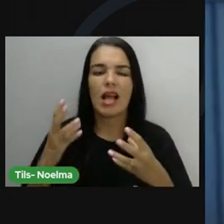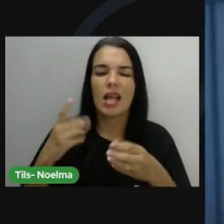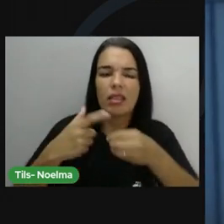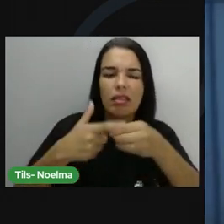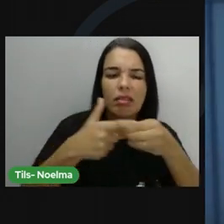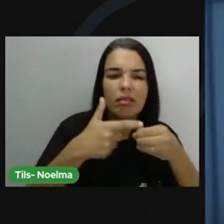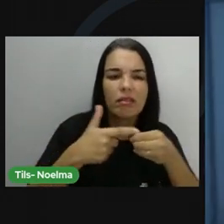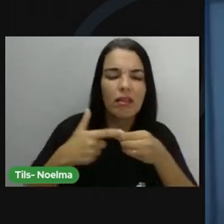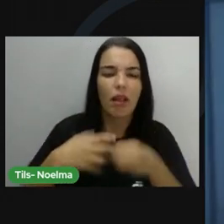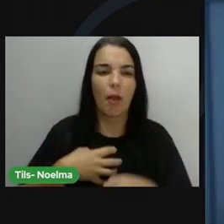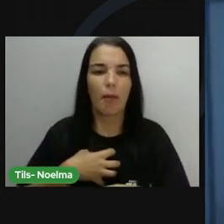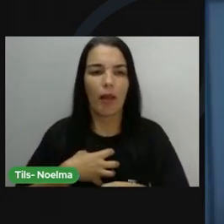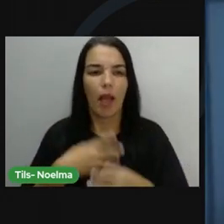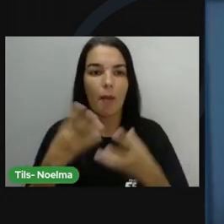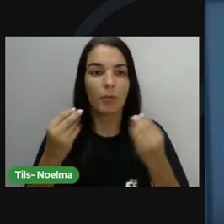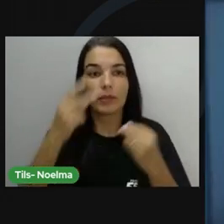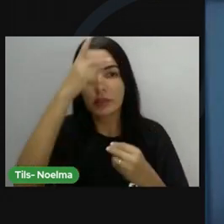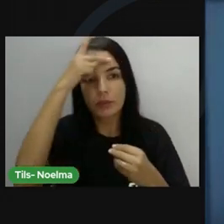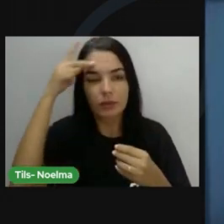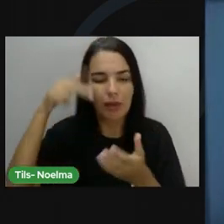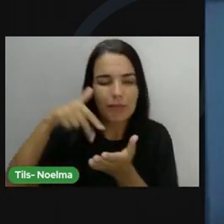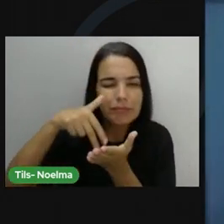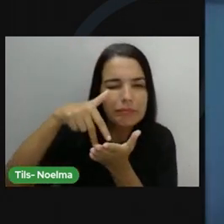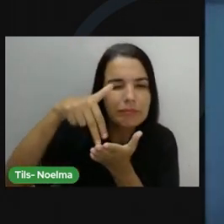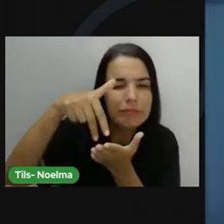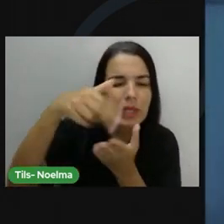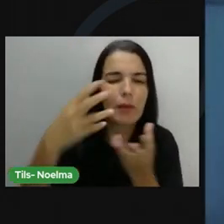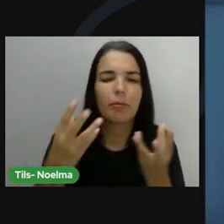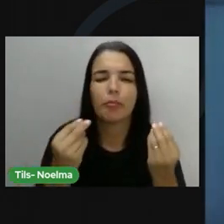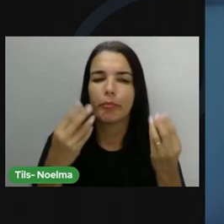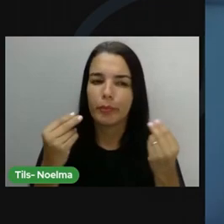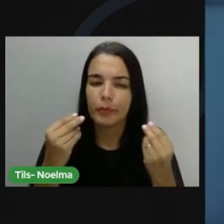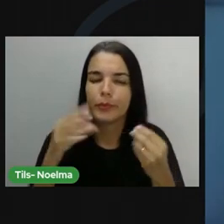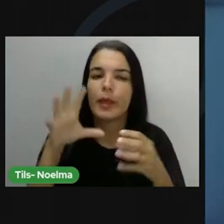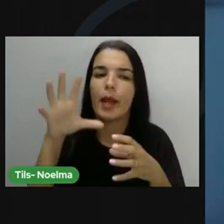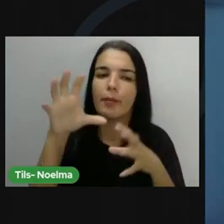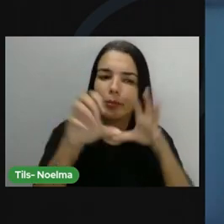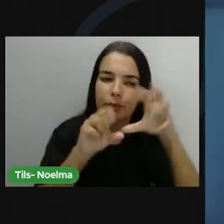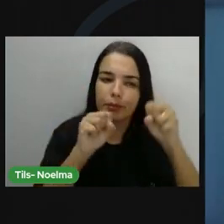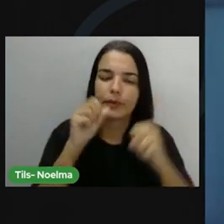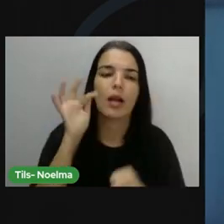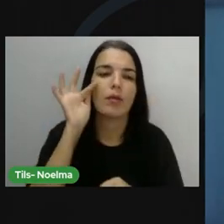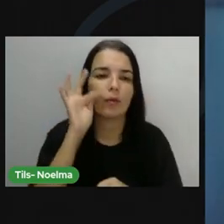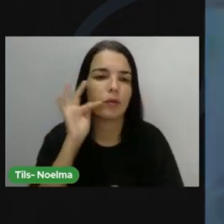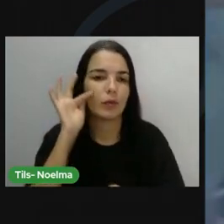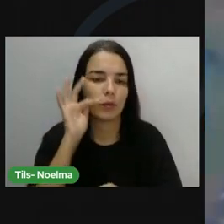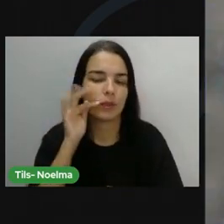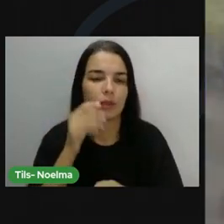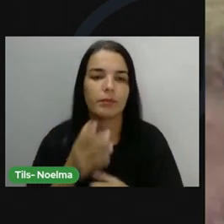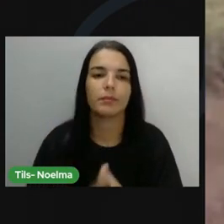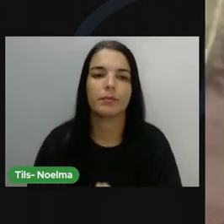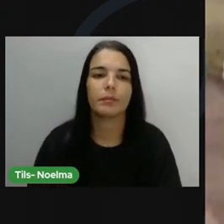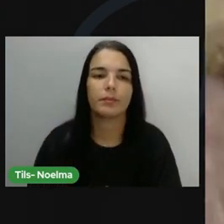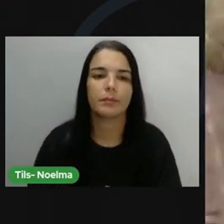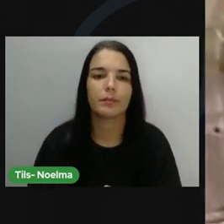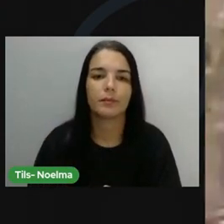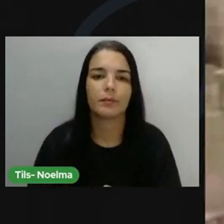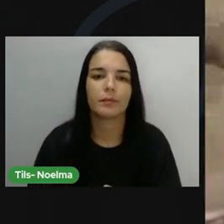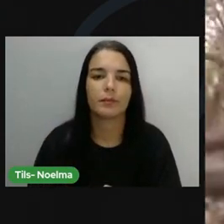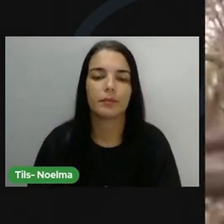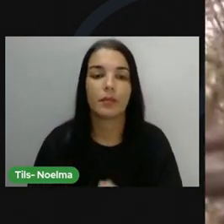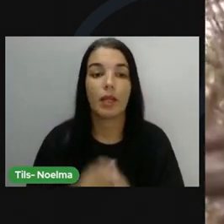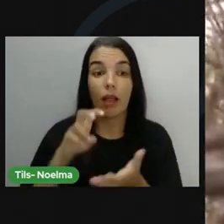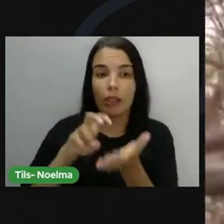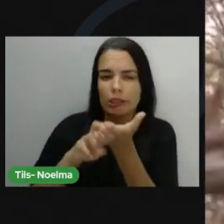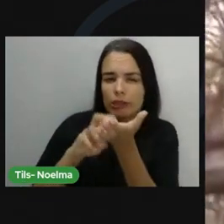O repórter José Raimundo foi até lá e conta essa história de busca pela sobrevivência. De manhã cedo, eles já